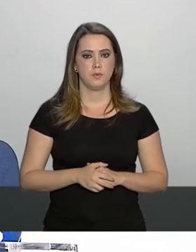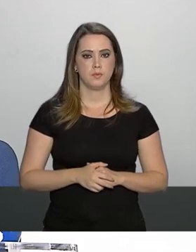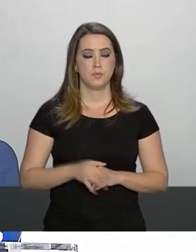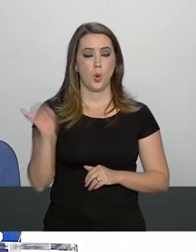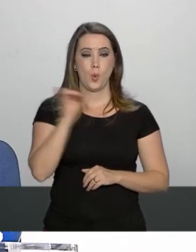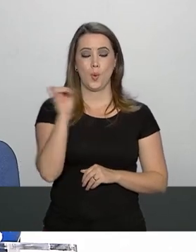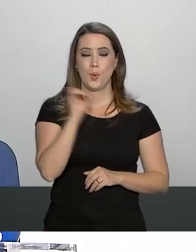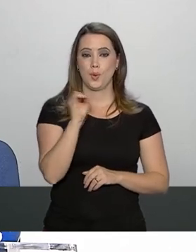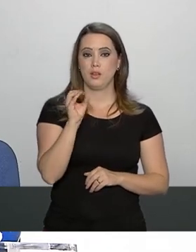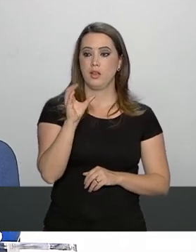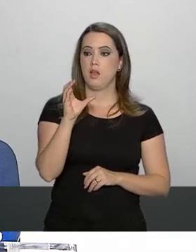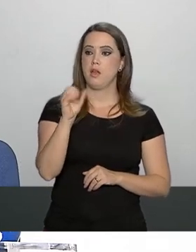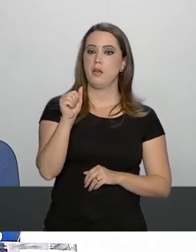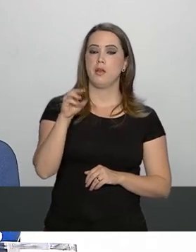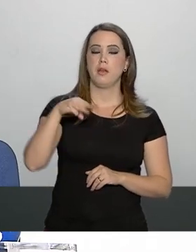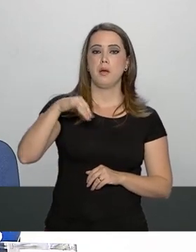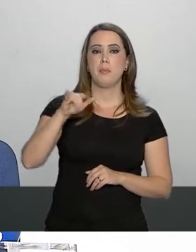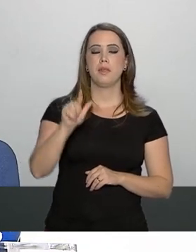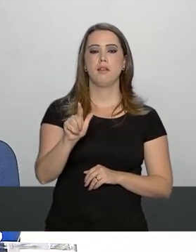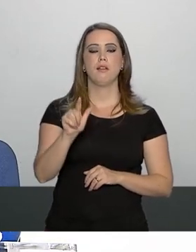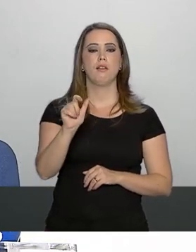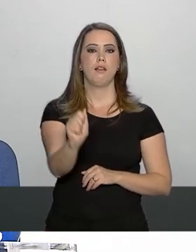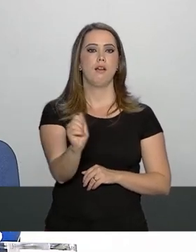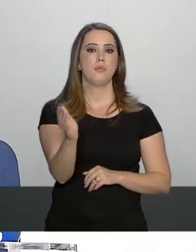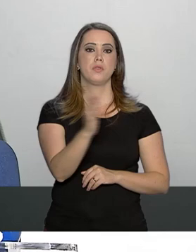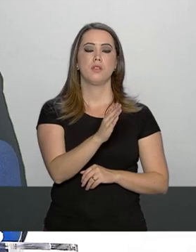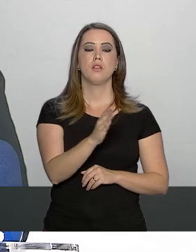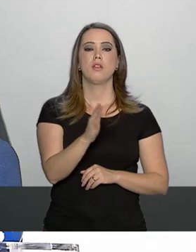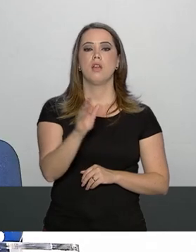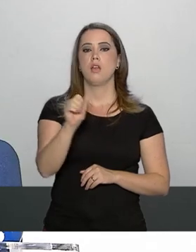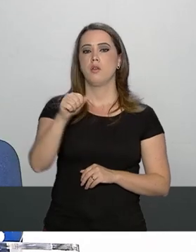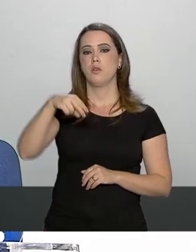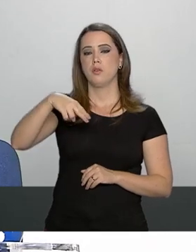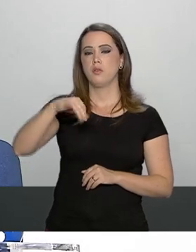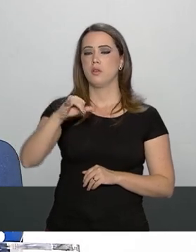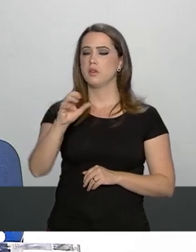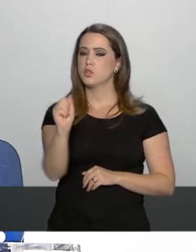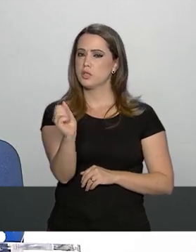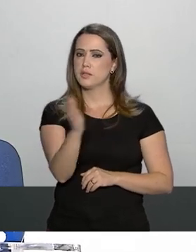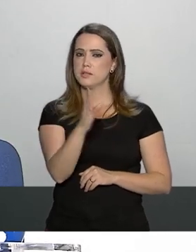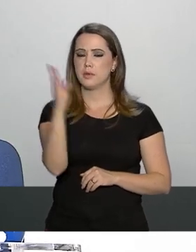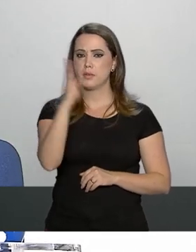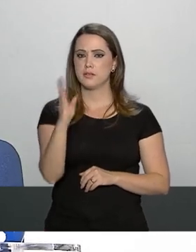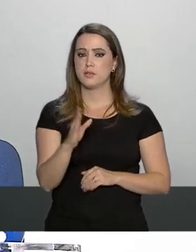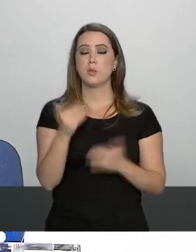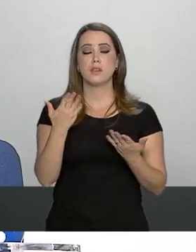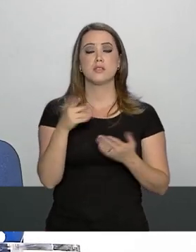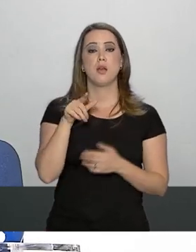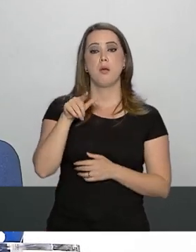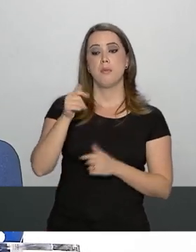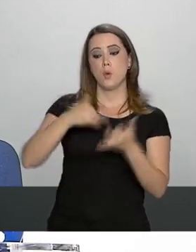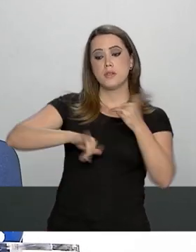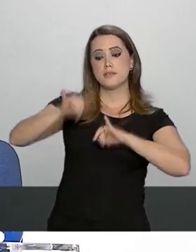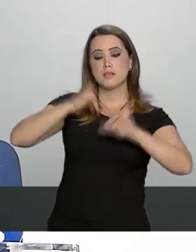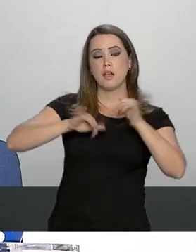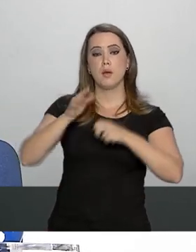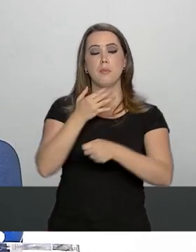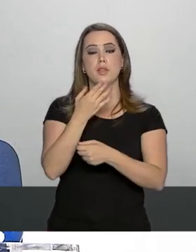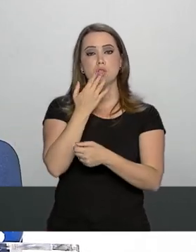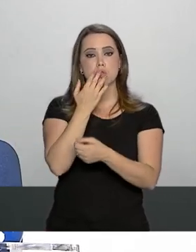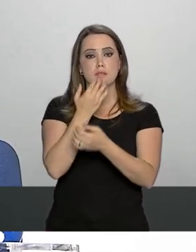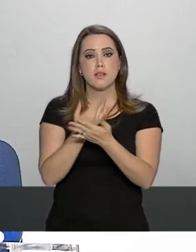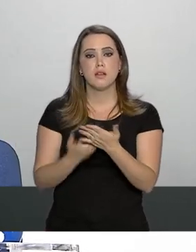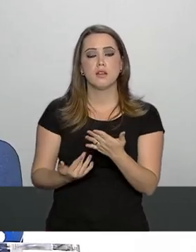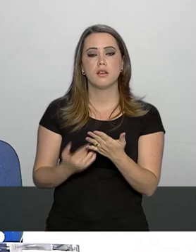Oi, é Camila Boim da Agência Brasil eu queria saber especificamente sobre os leucócitos a quantidade de leucócitos nos exames que é o que indicaria